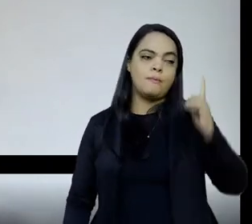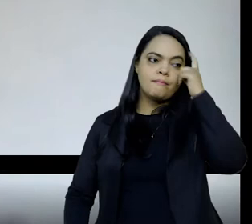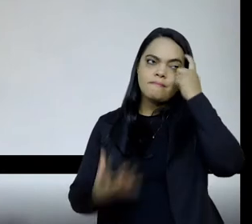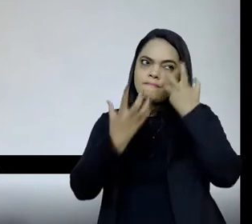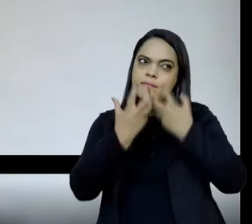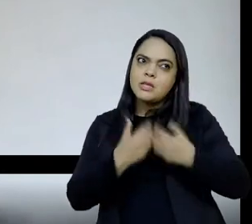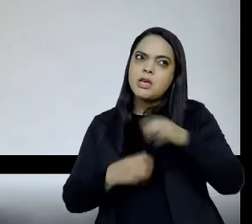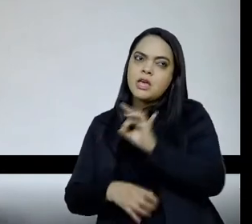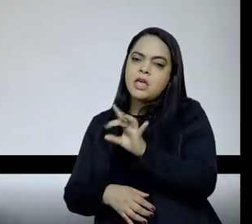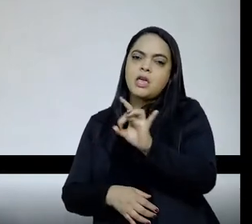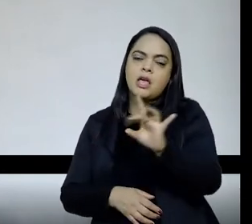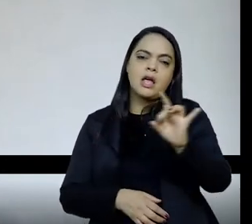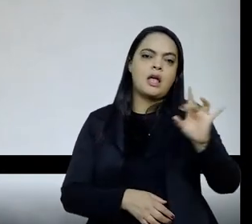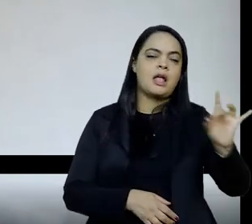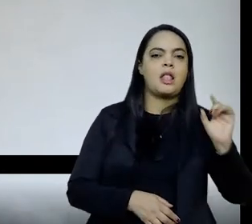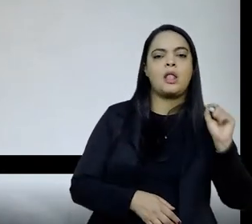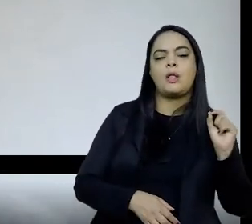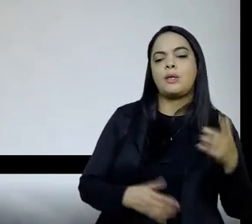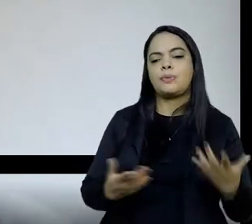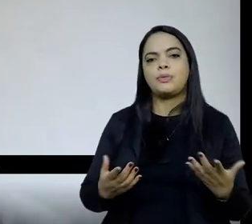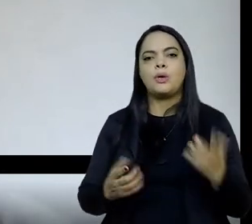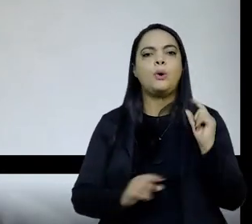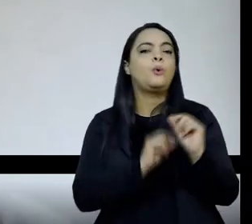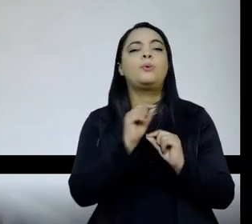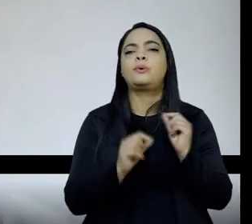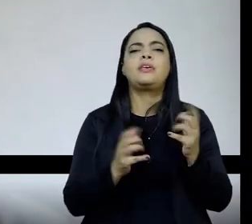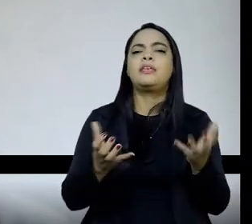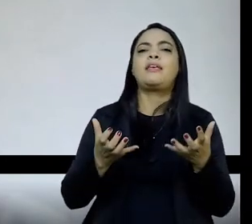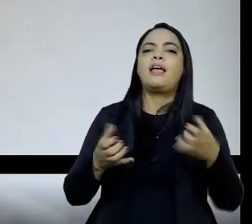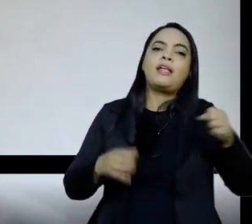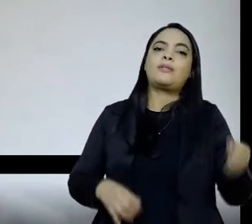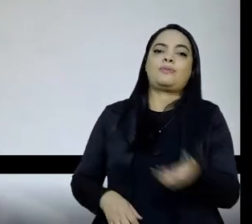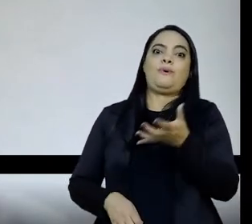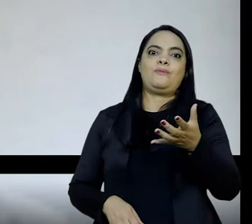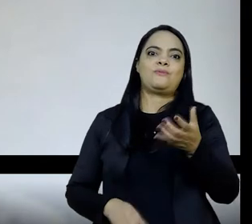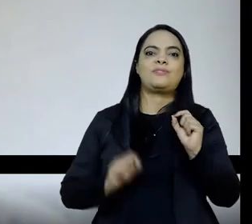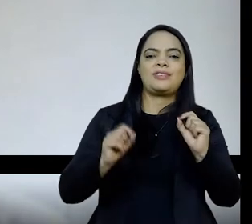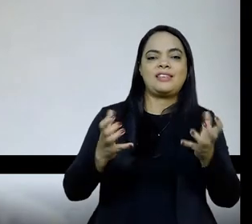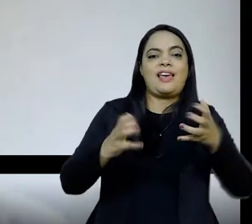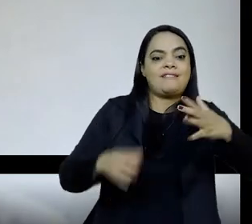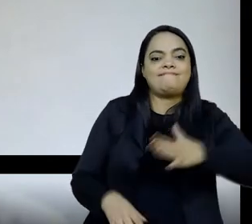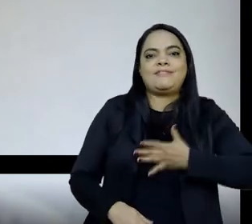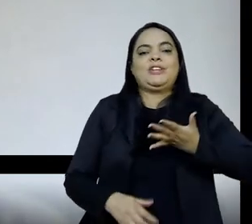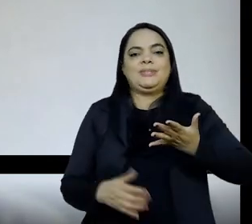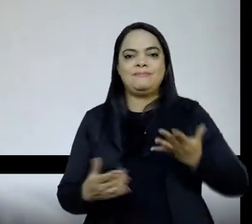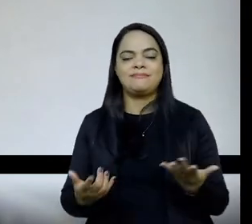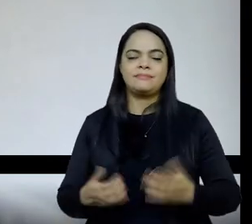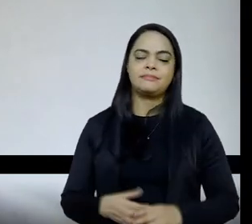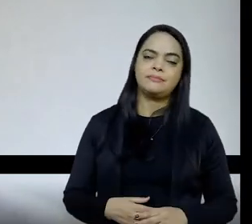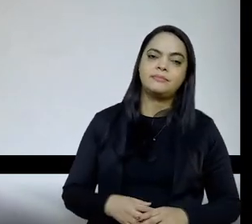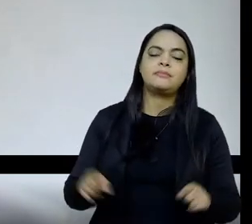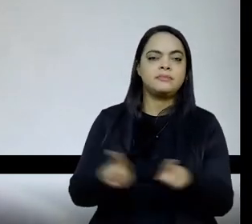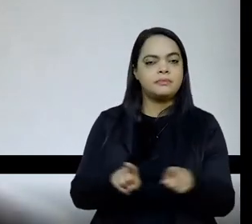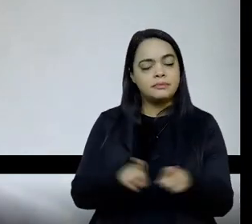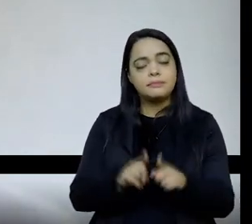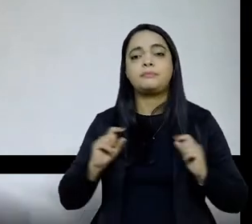em cada um, em todos, naquilo que a gente quer estranhar, o que a gente quer produzir estranhamento, etc., para que também